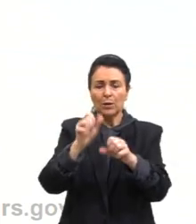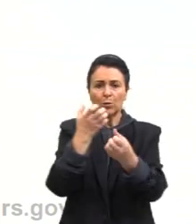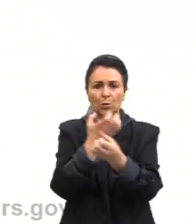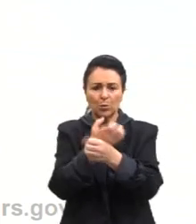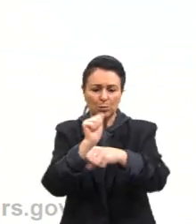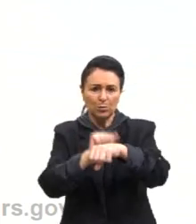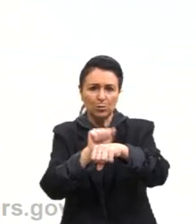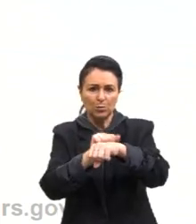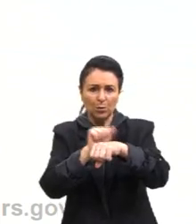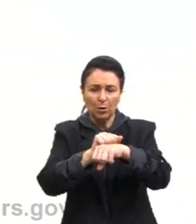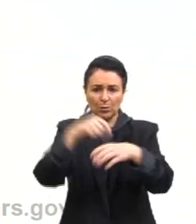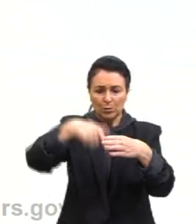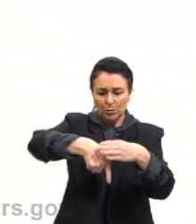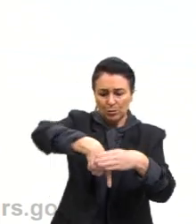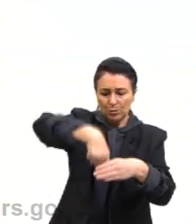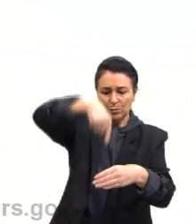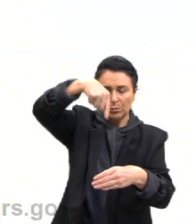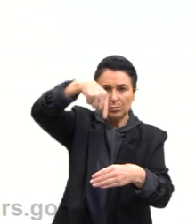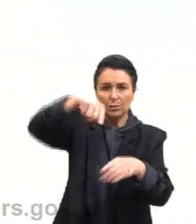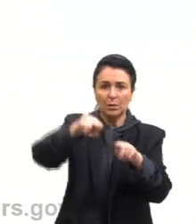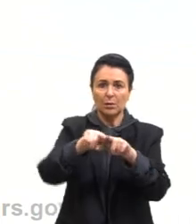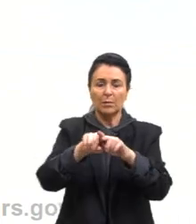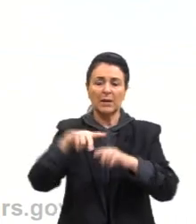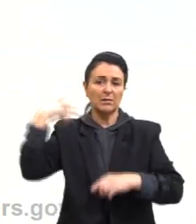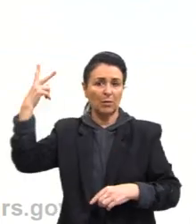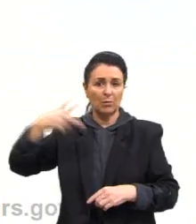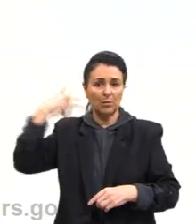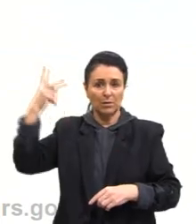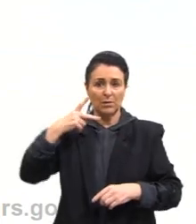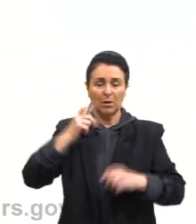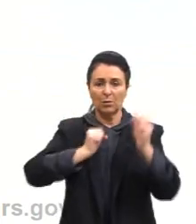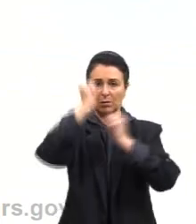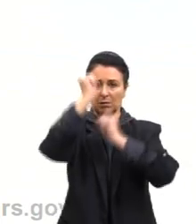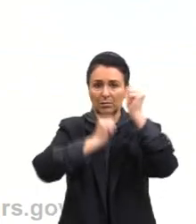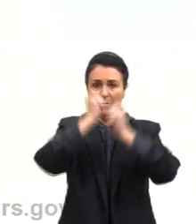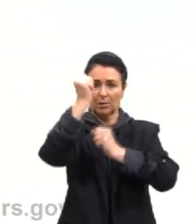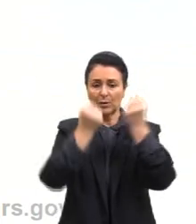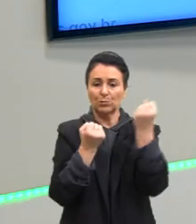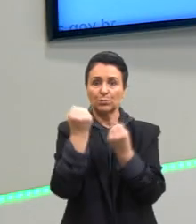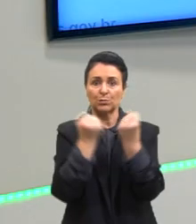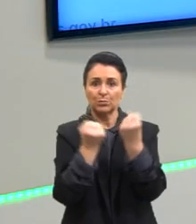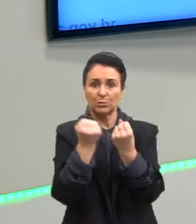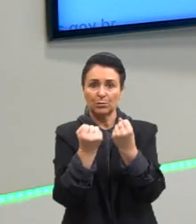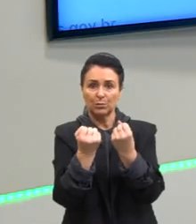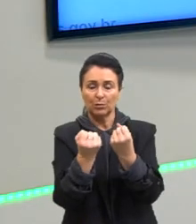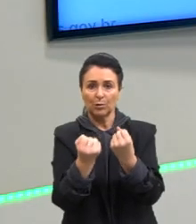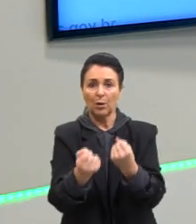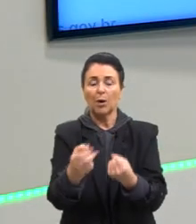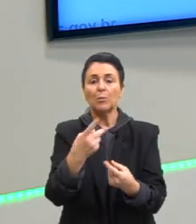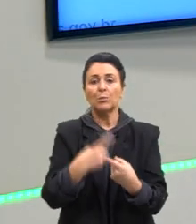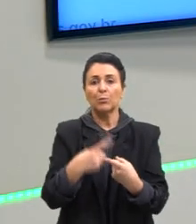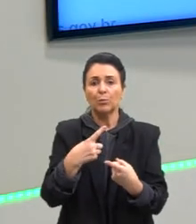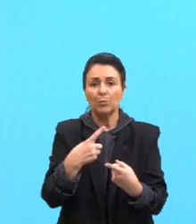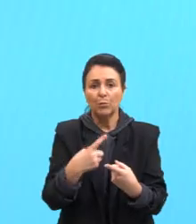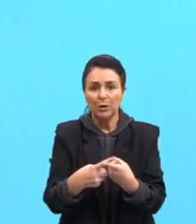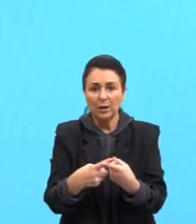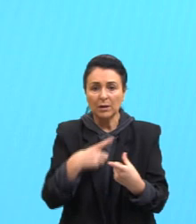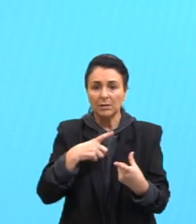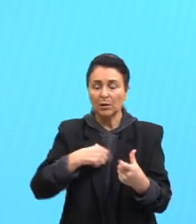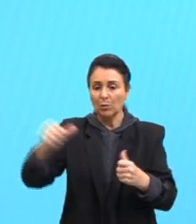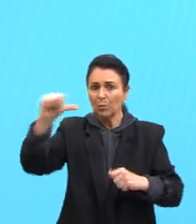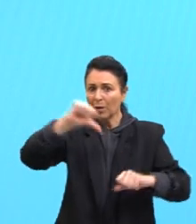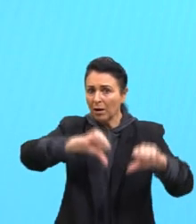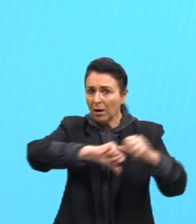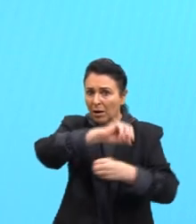Então, essa poluição de fábricas e veículos, eles reagem, esses gases, esses óxidos, eles reagem